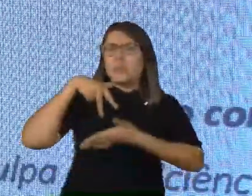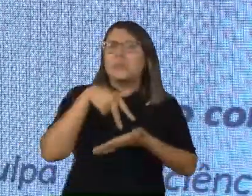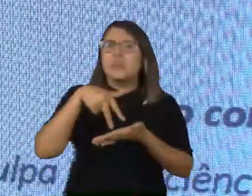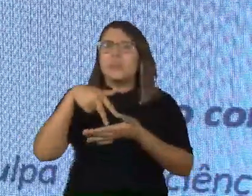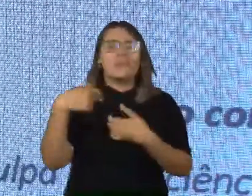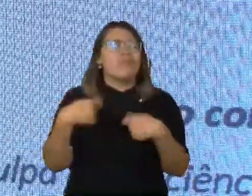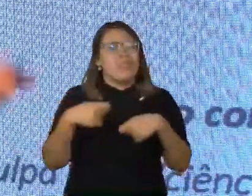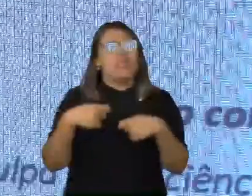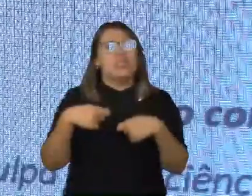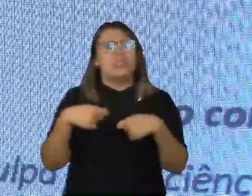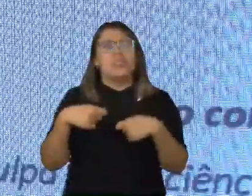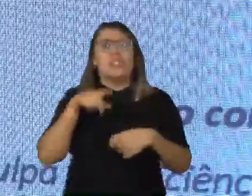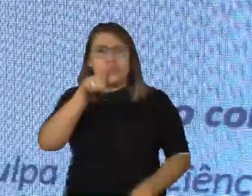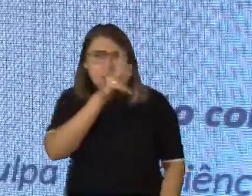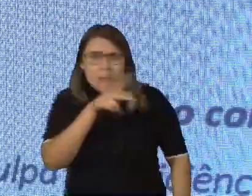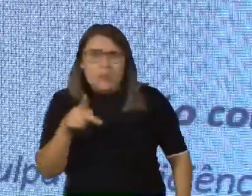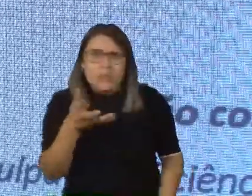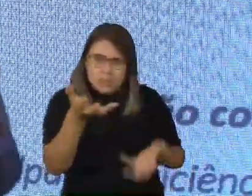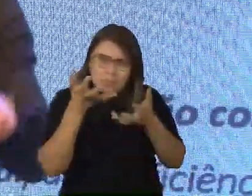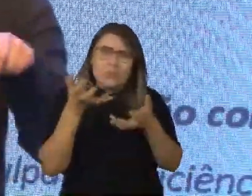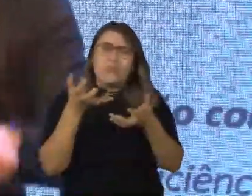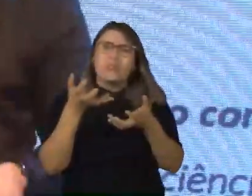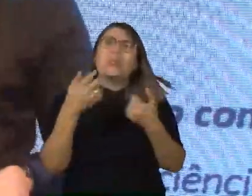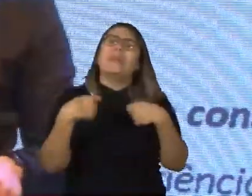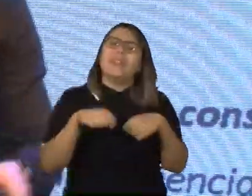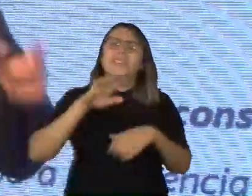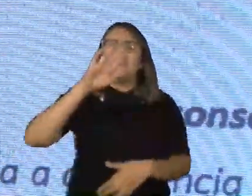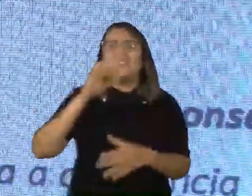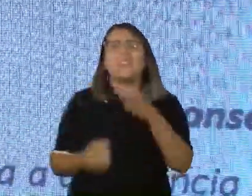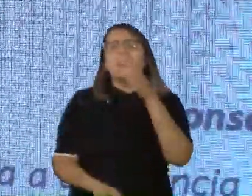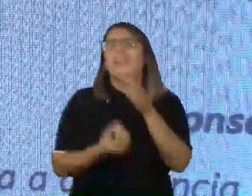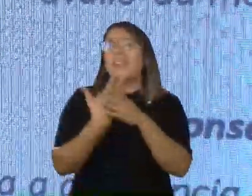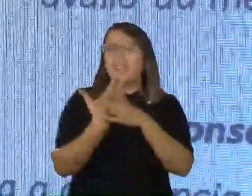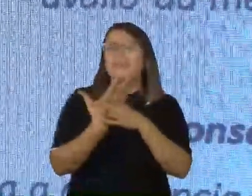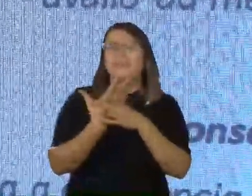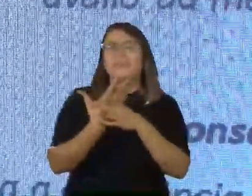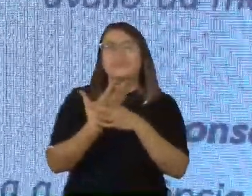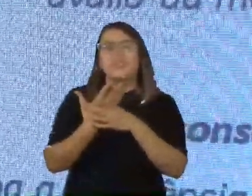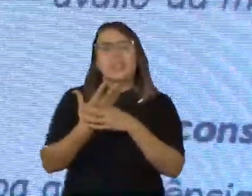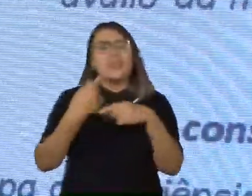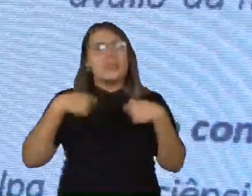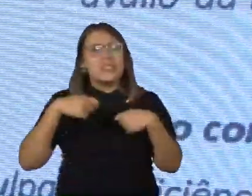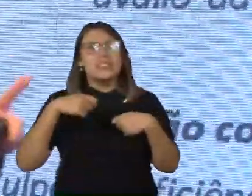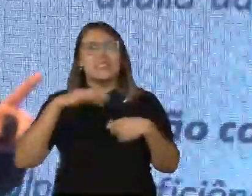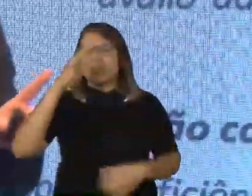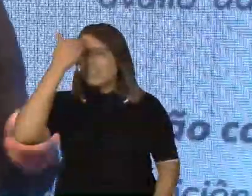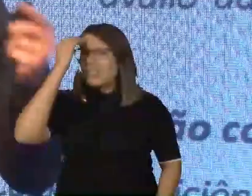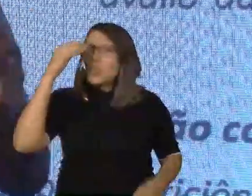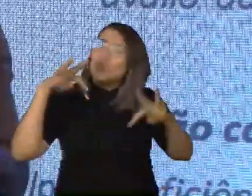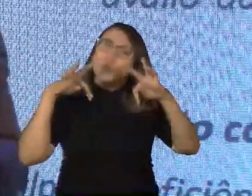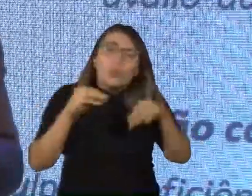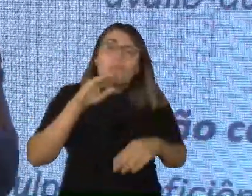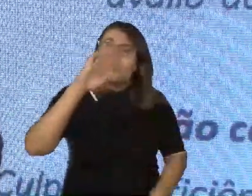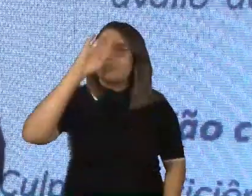não vai acontecer. E se você é professor, educador, você precisa criar os seus mecanismos para entender que todas as pessoas